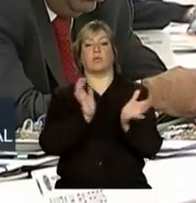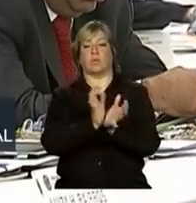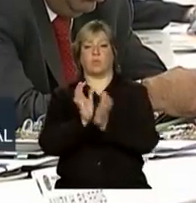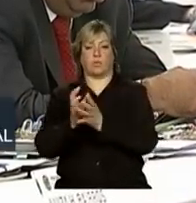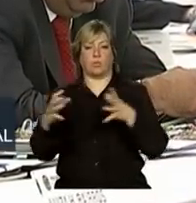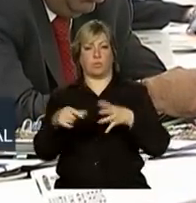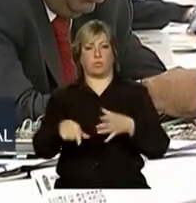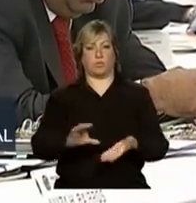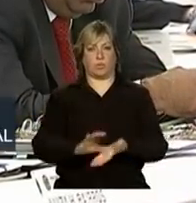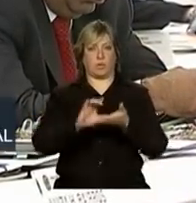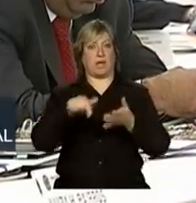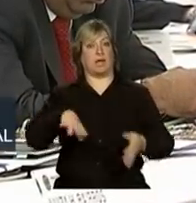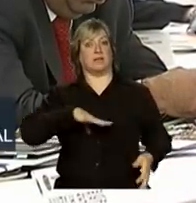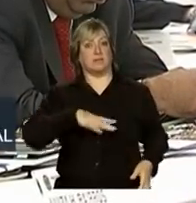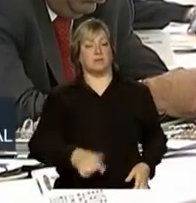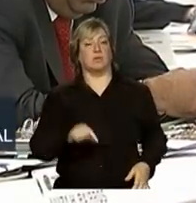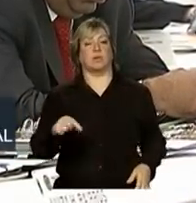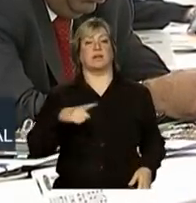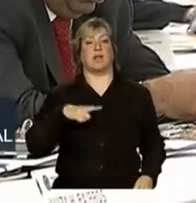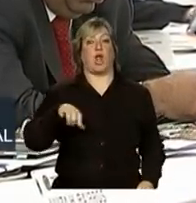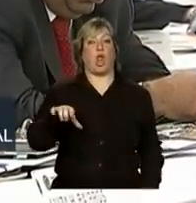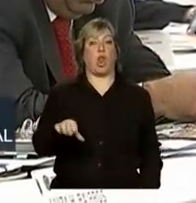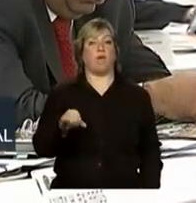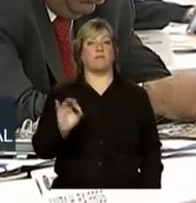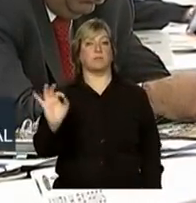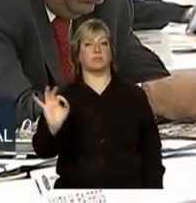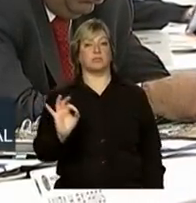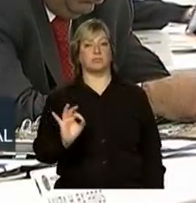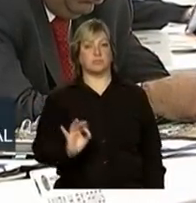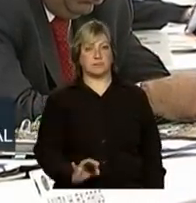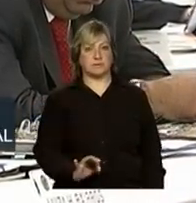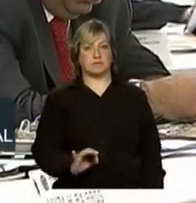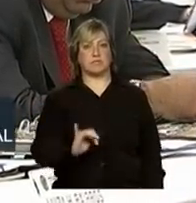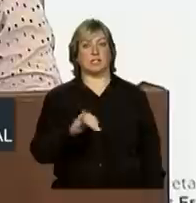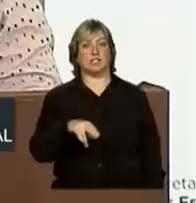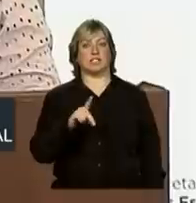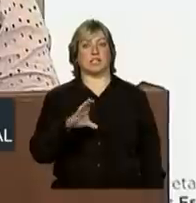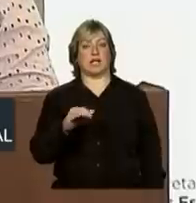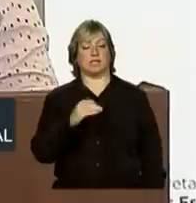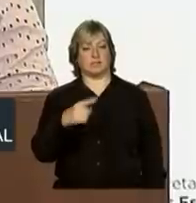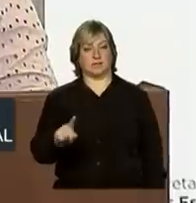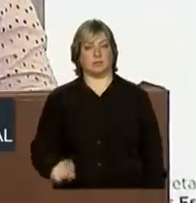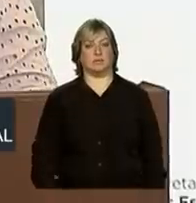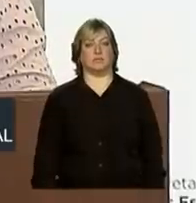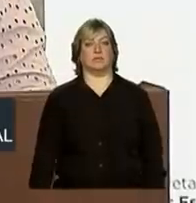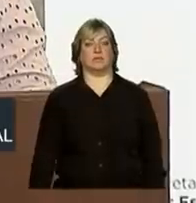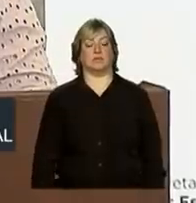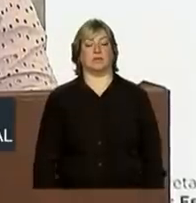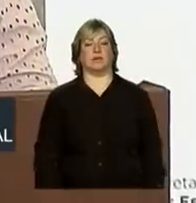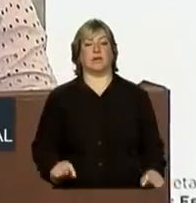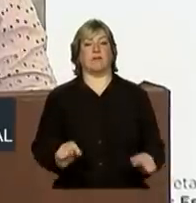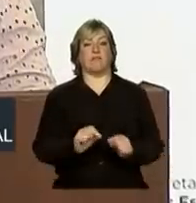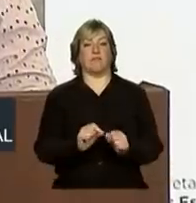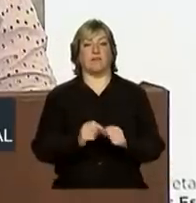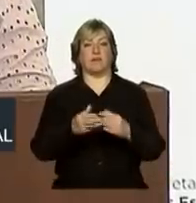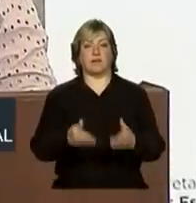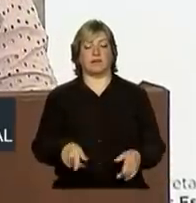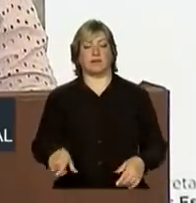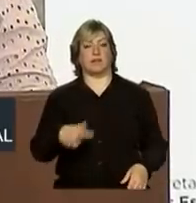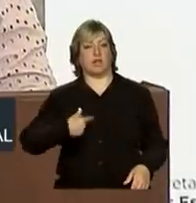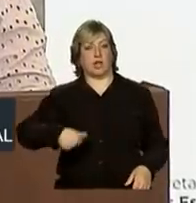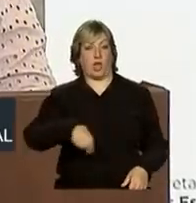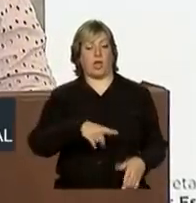esse desafio obteve cerca de 90% de indicações, posto que o quadro que